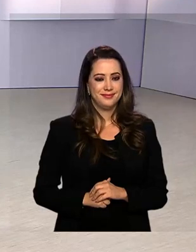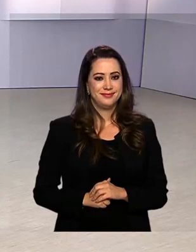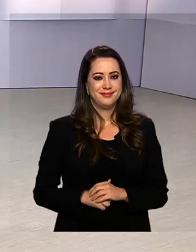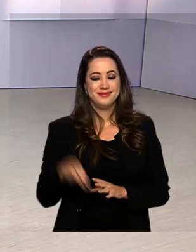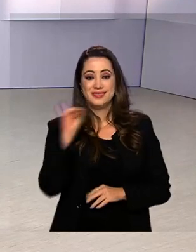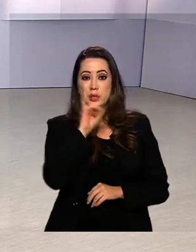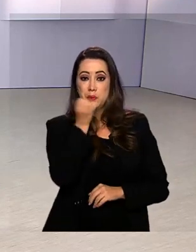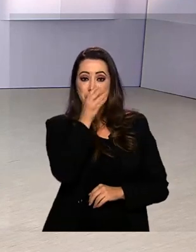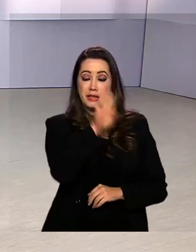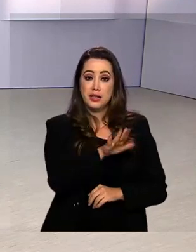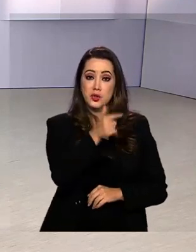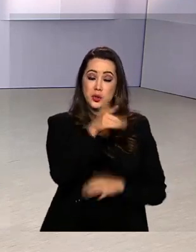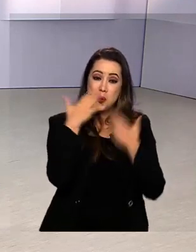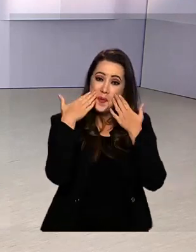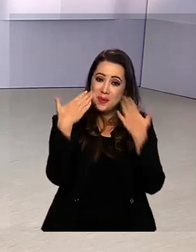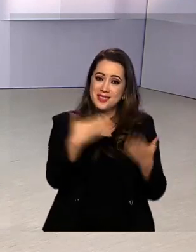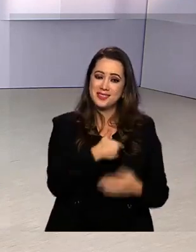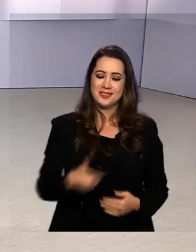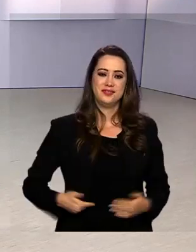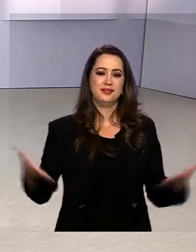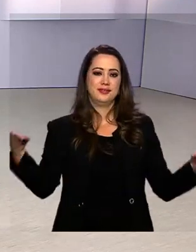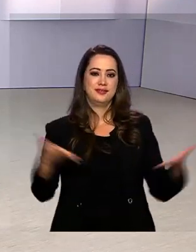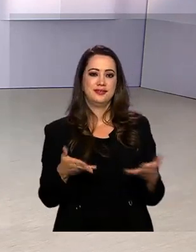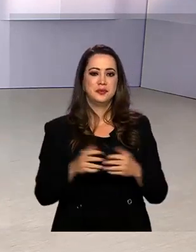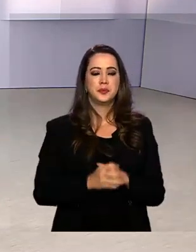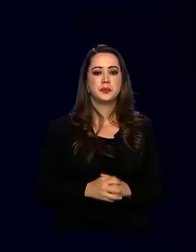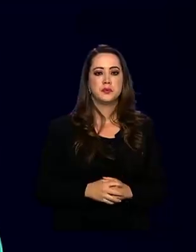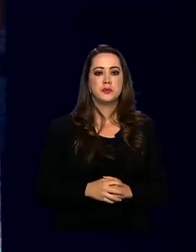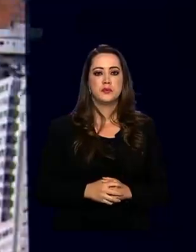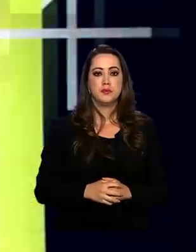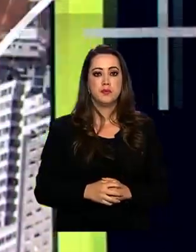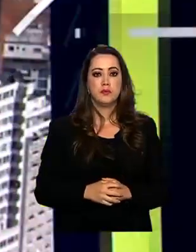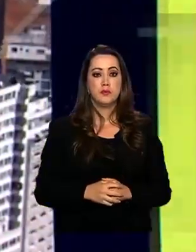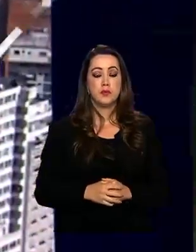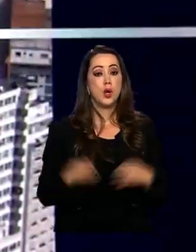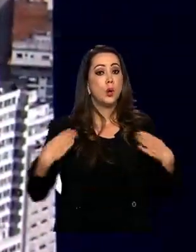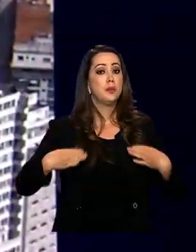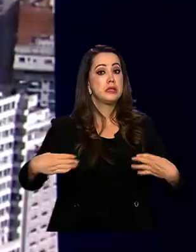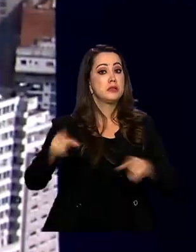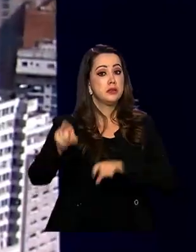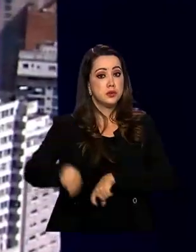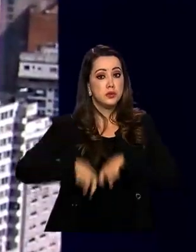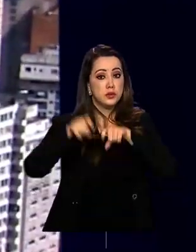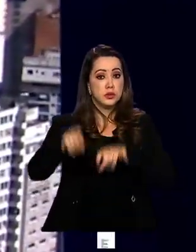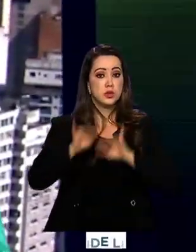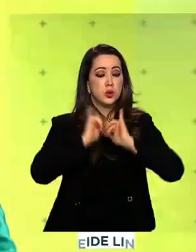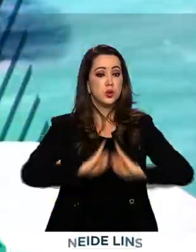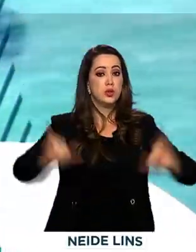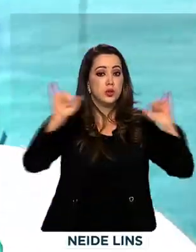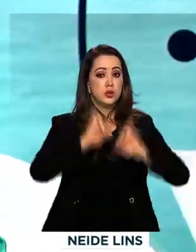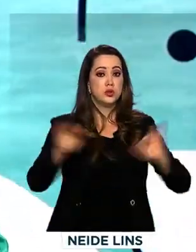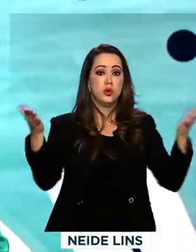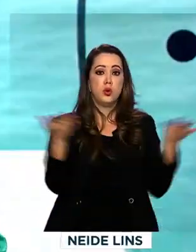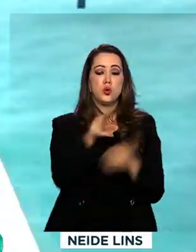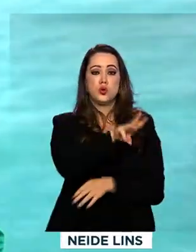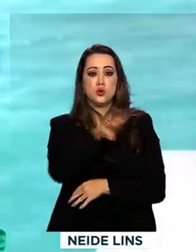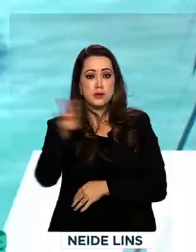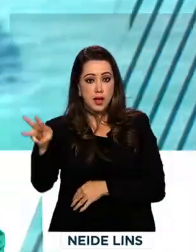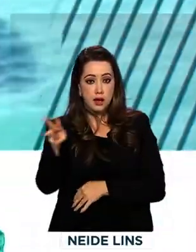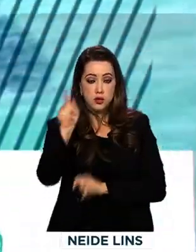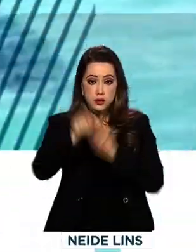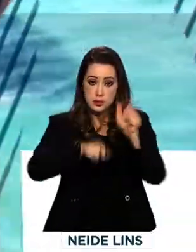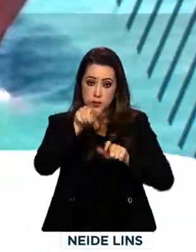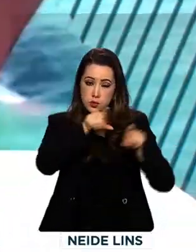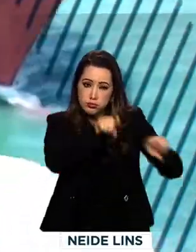Boa tarde, já está no ar mais uma edição do Governo Agora. O Ministério da Agricultura lançou hoje uma plataforma